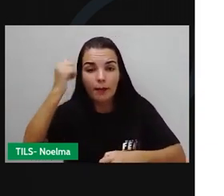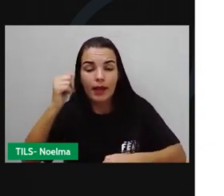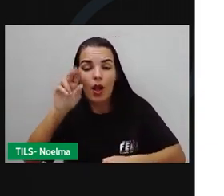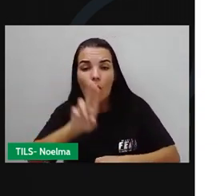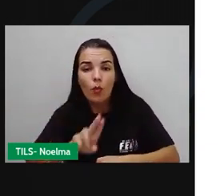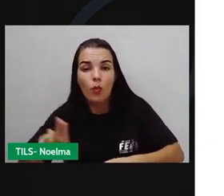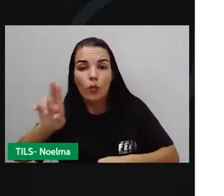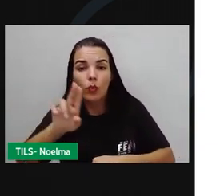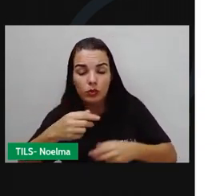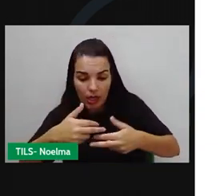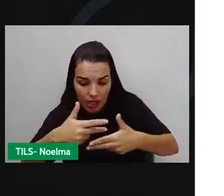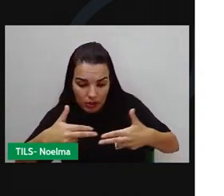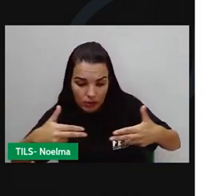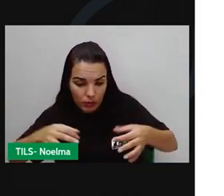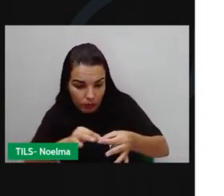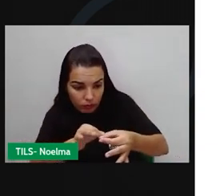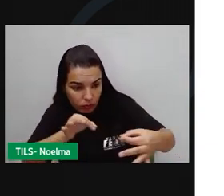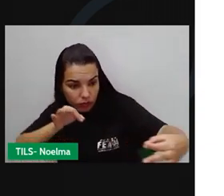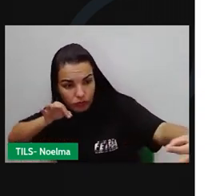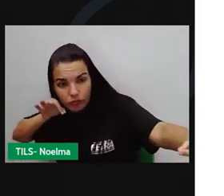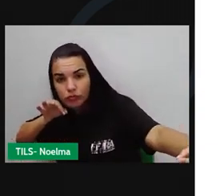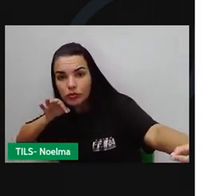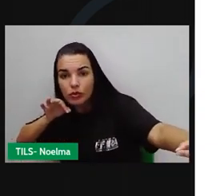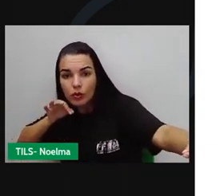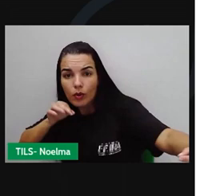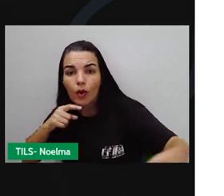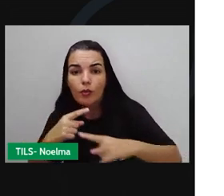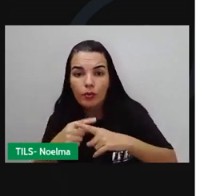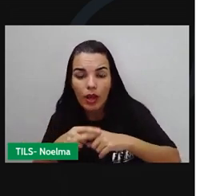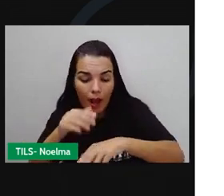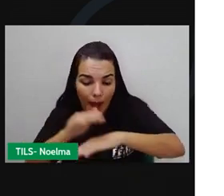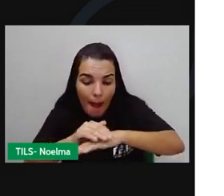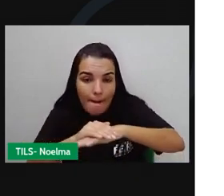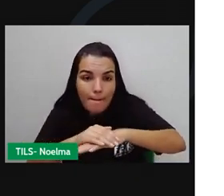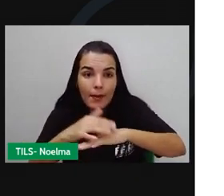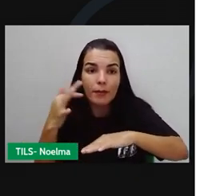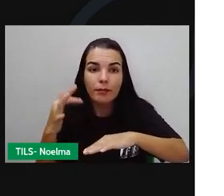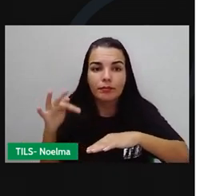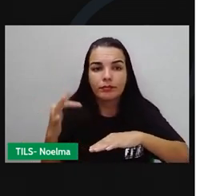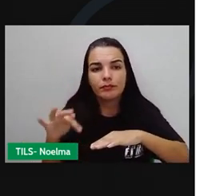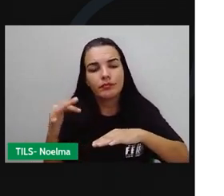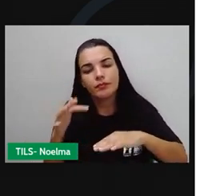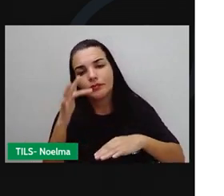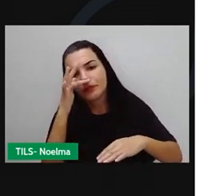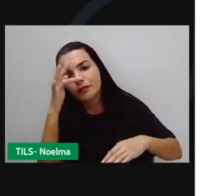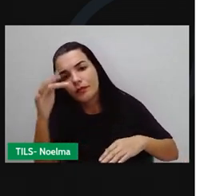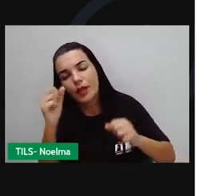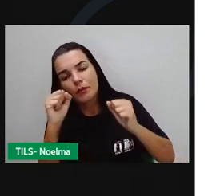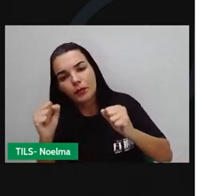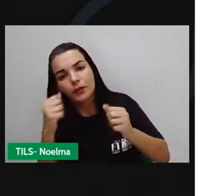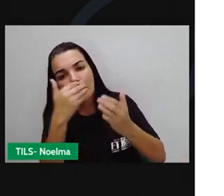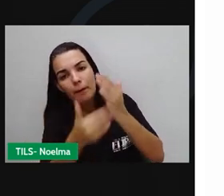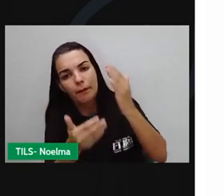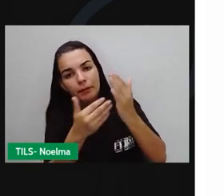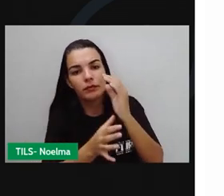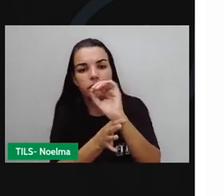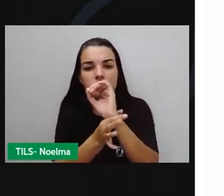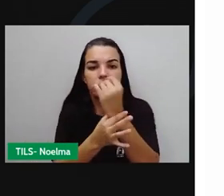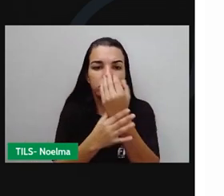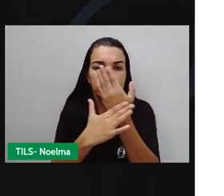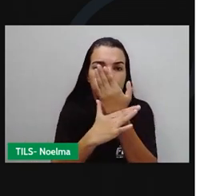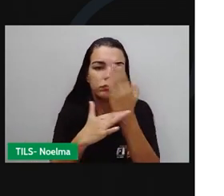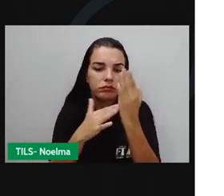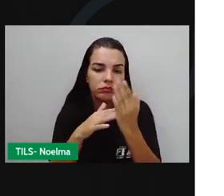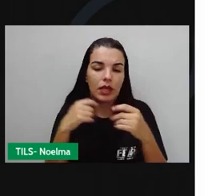dos extensores, nunca utilizá-los diretamente sobre a mão, riscando e soltando, utilizando a própria